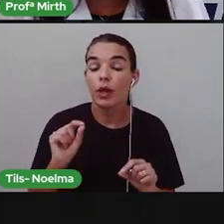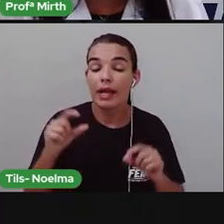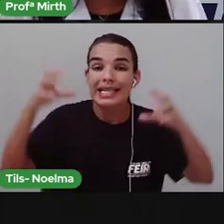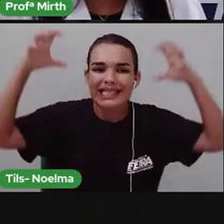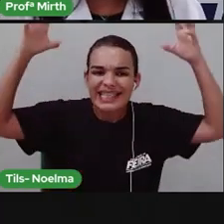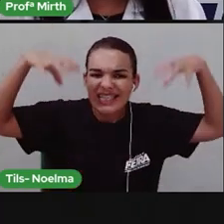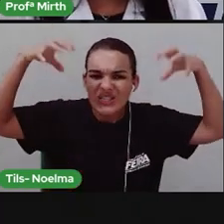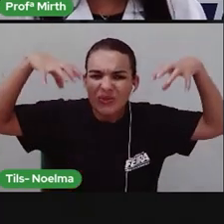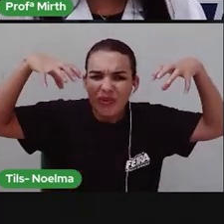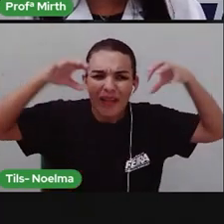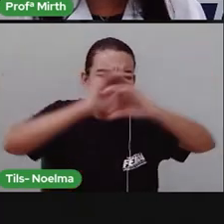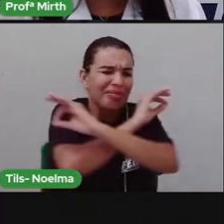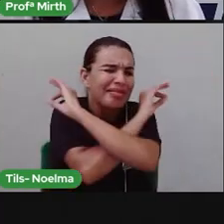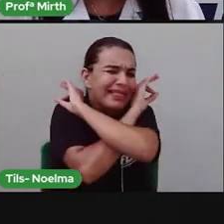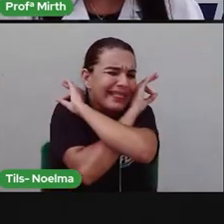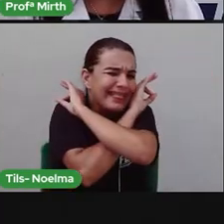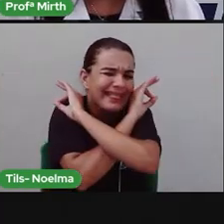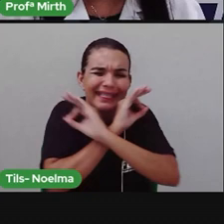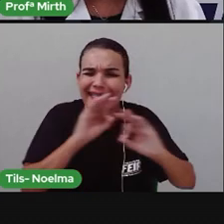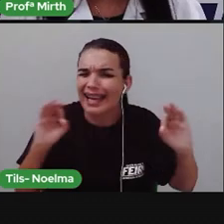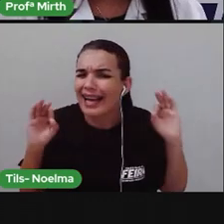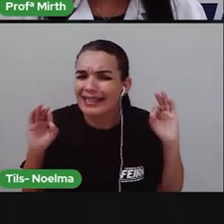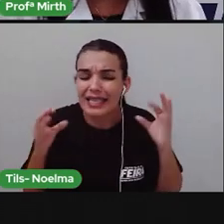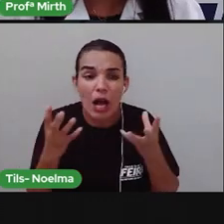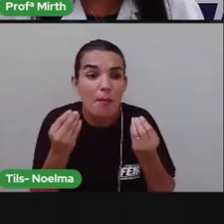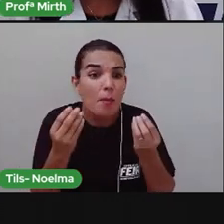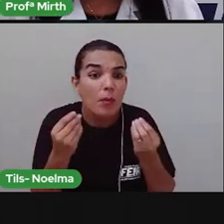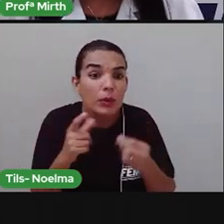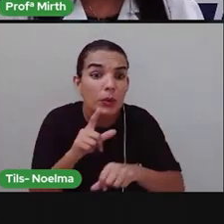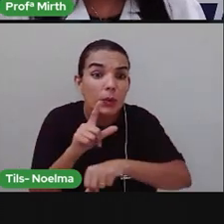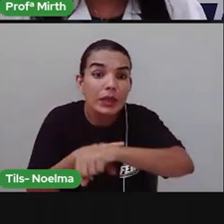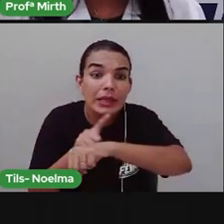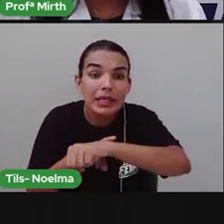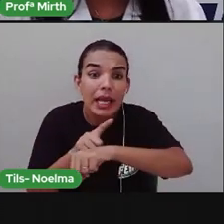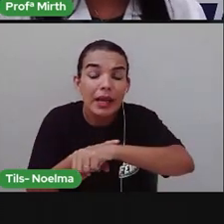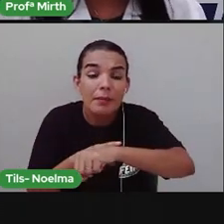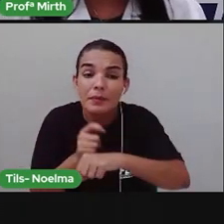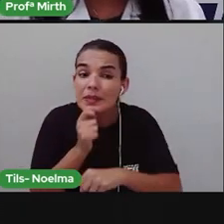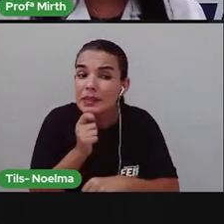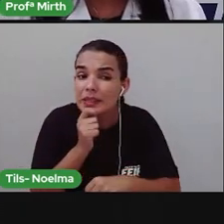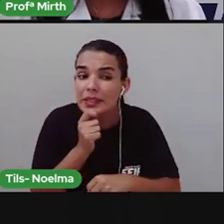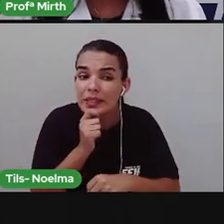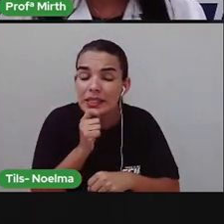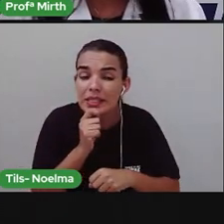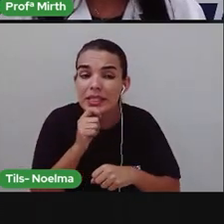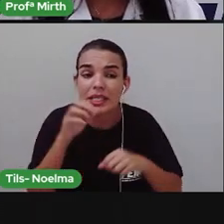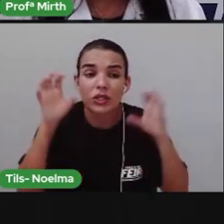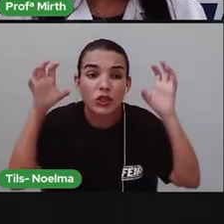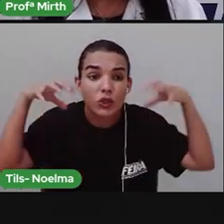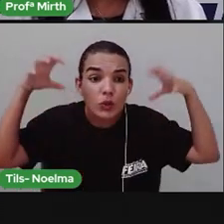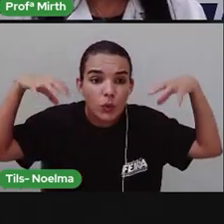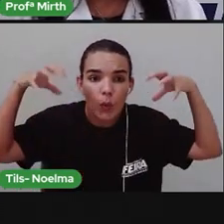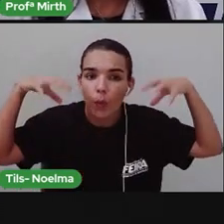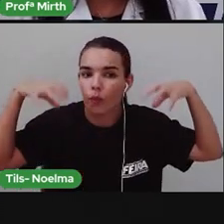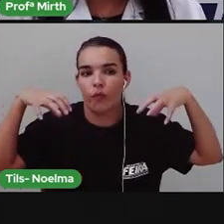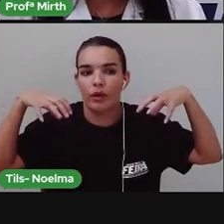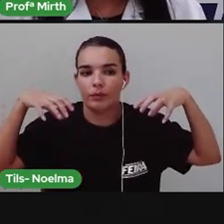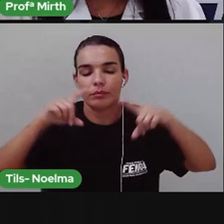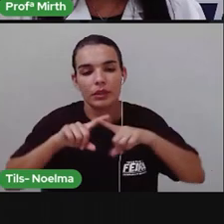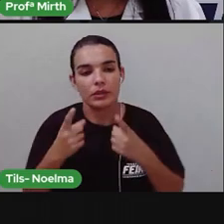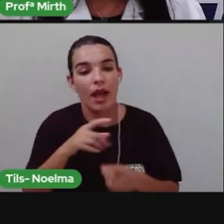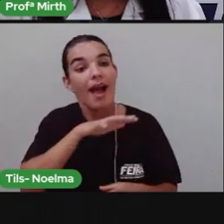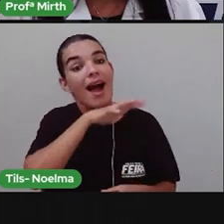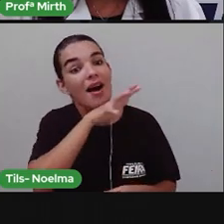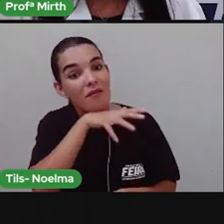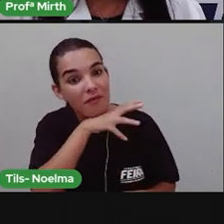extremas, né? Tem um longo período De estiagem Isso caracteriza O clima semiárido A fauna Ela é